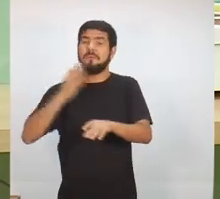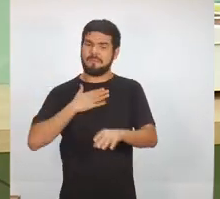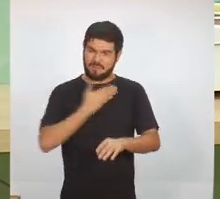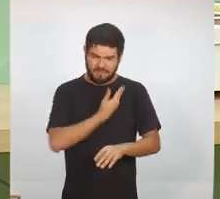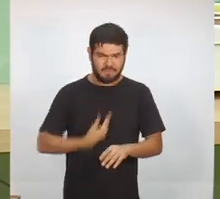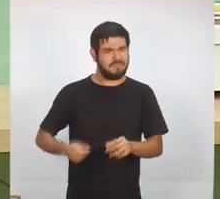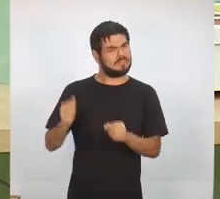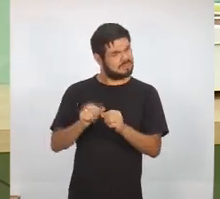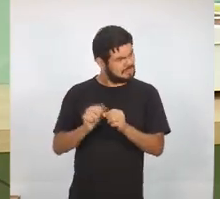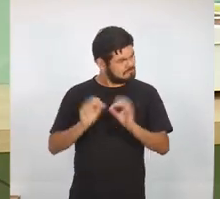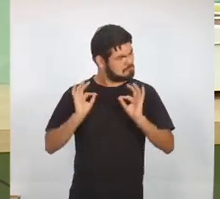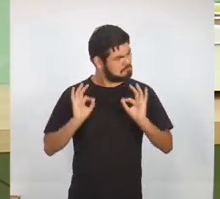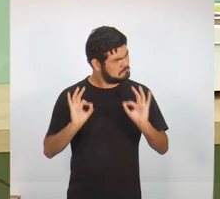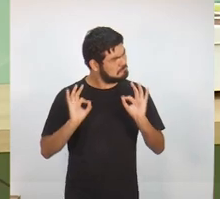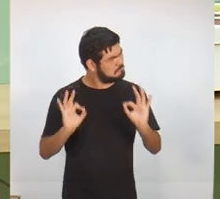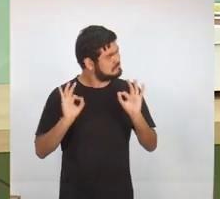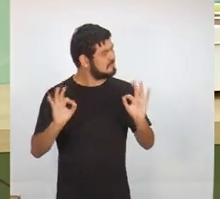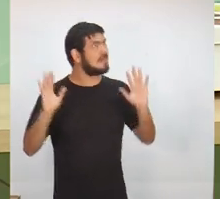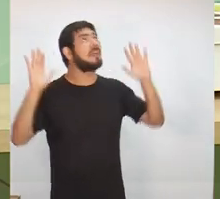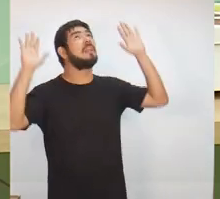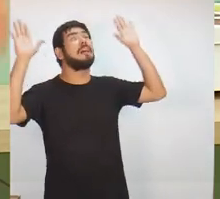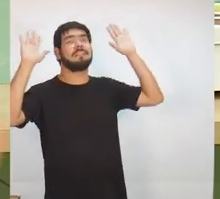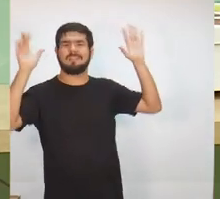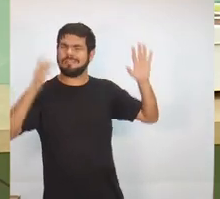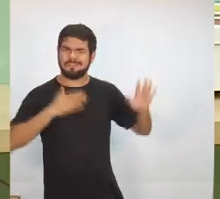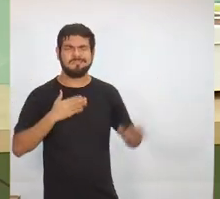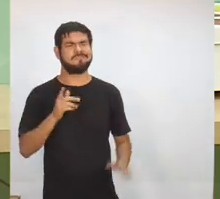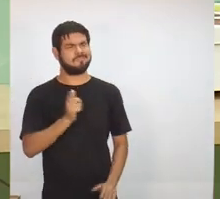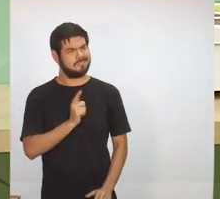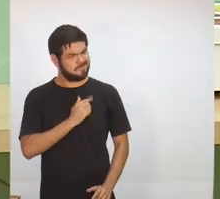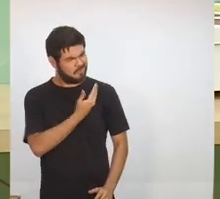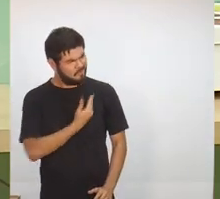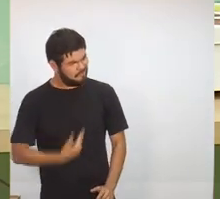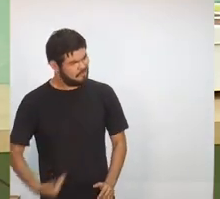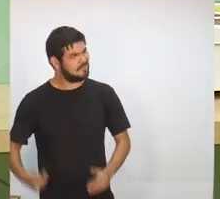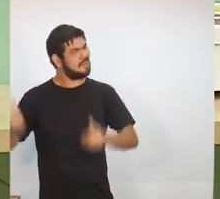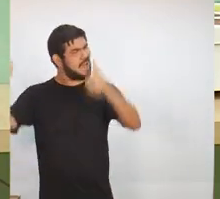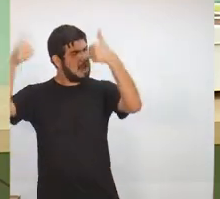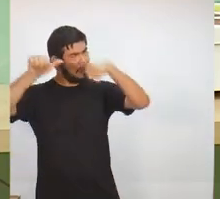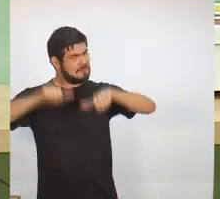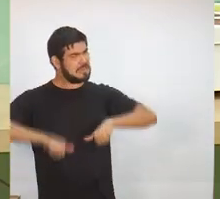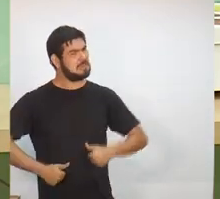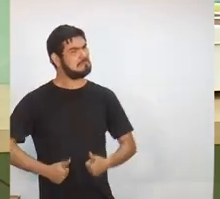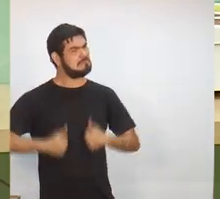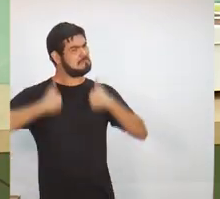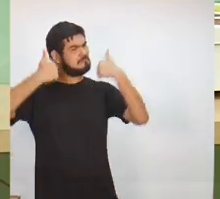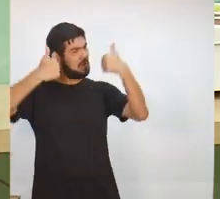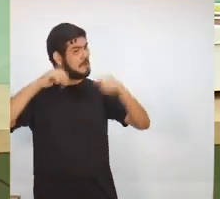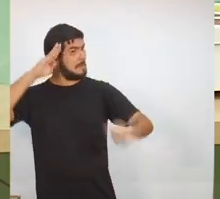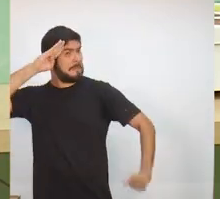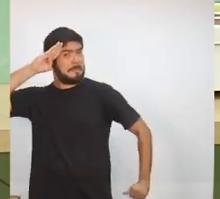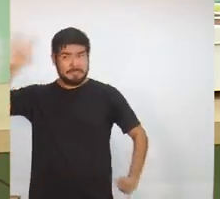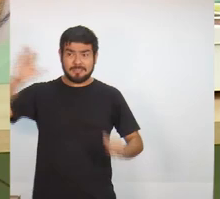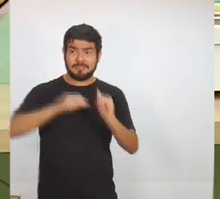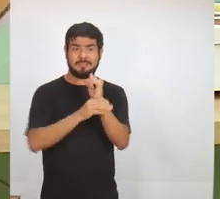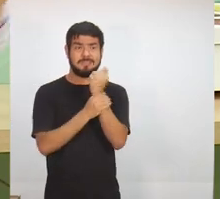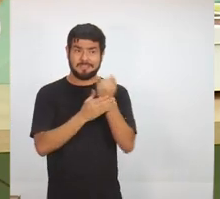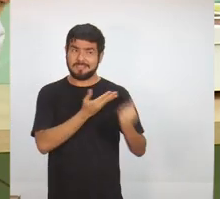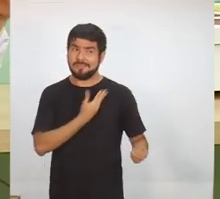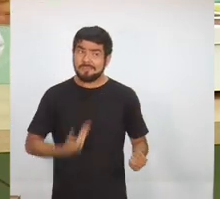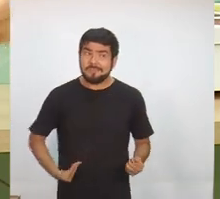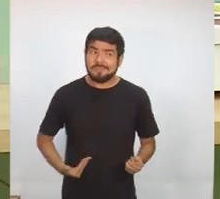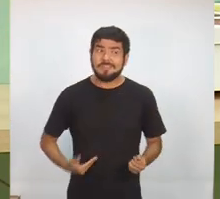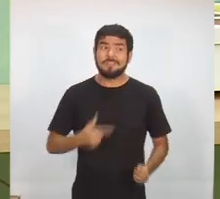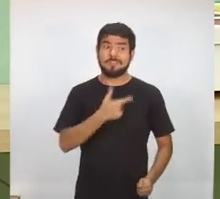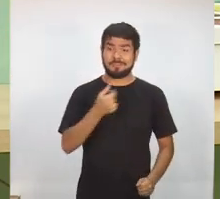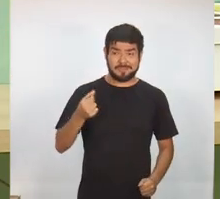E fez muito bem feito. Graças a Deus, eu tive um governo muito bem avaliado, principalmente na segurança pública. E se você ver o ano de